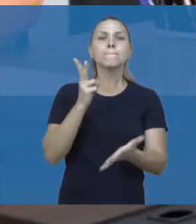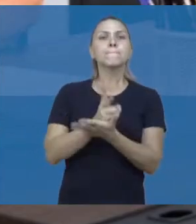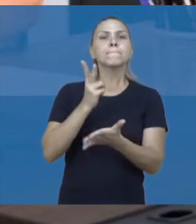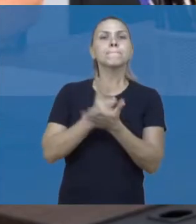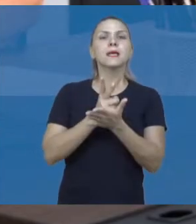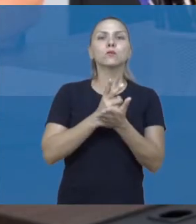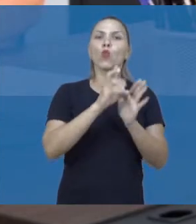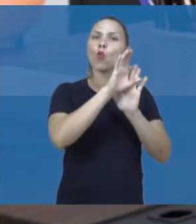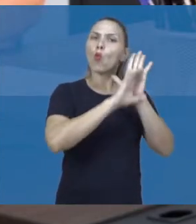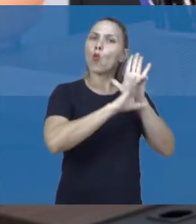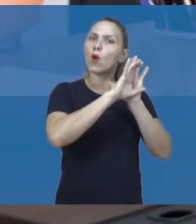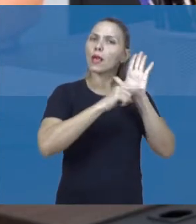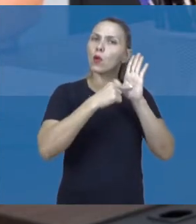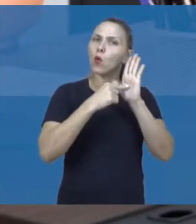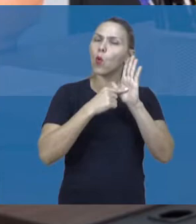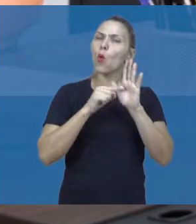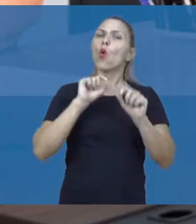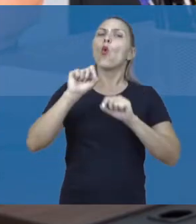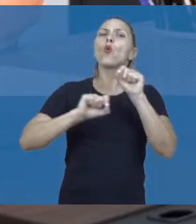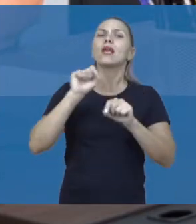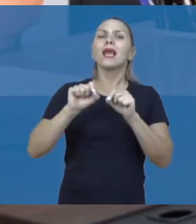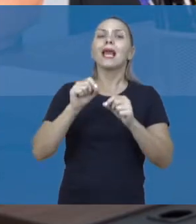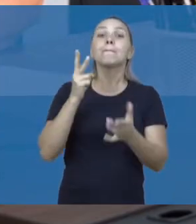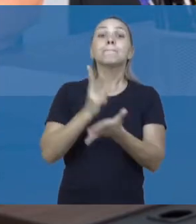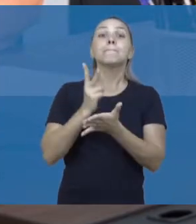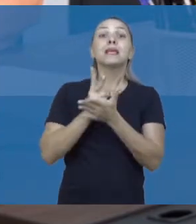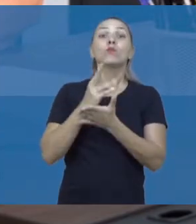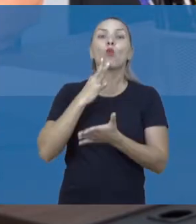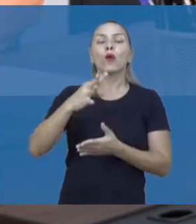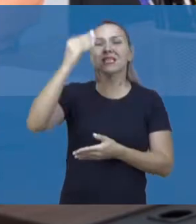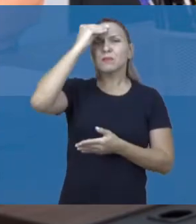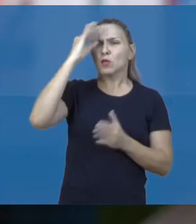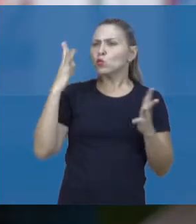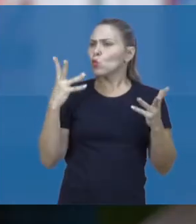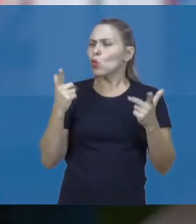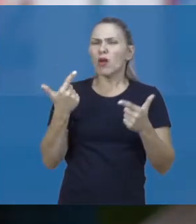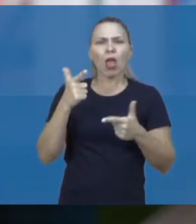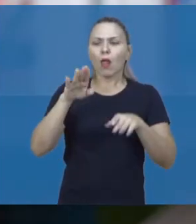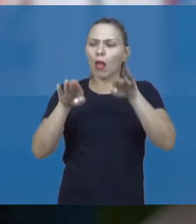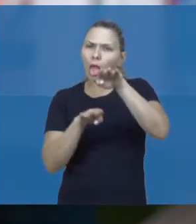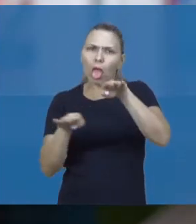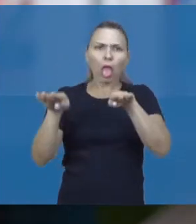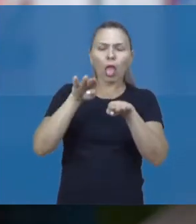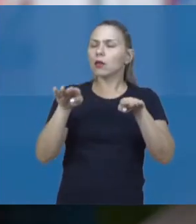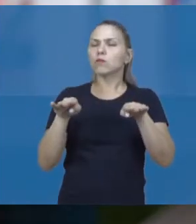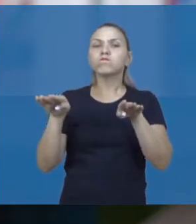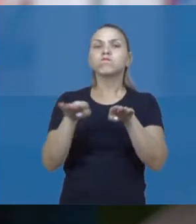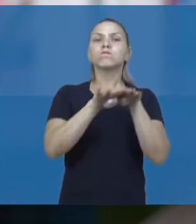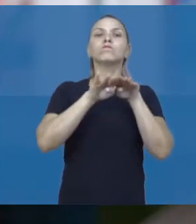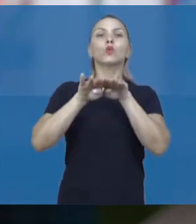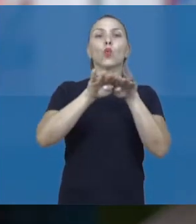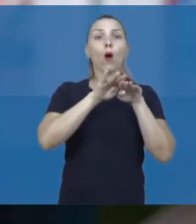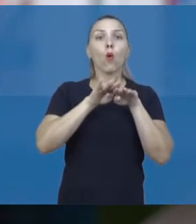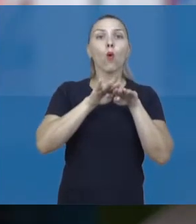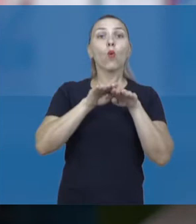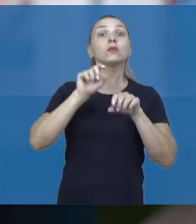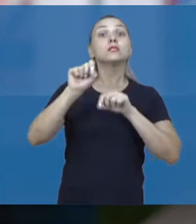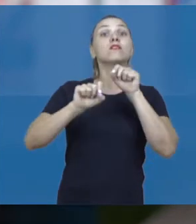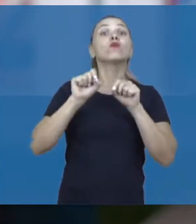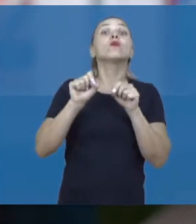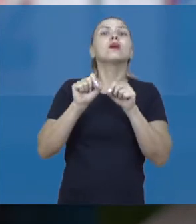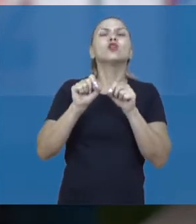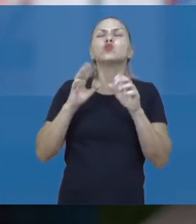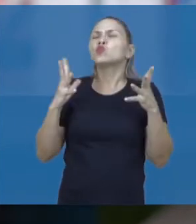seja, tenham acesso ao mesmo tipo de conhecimento, sem distinção. Isso tem tudo a ver com a perspectiva da